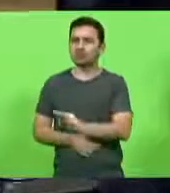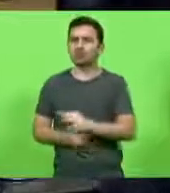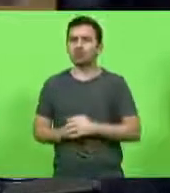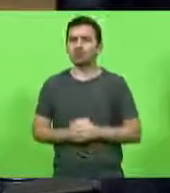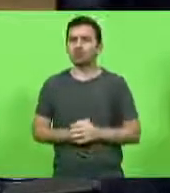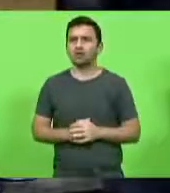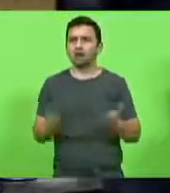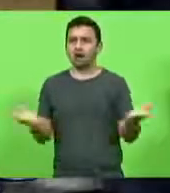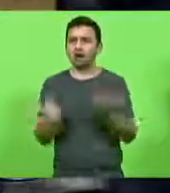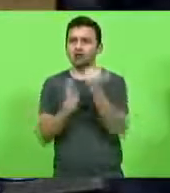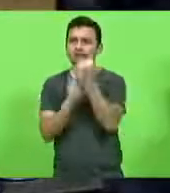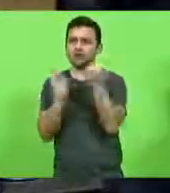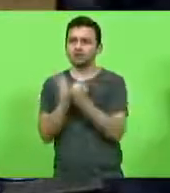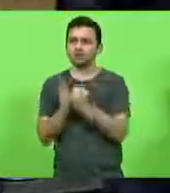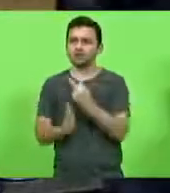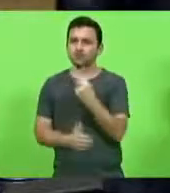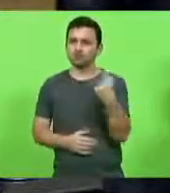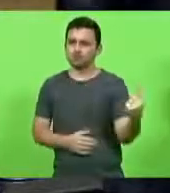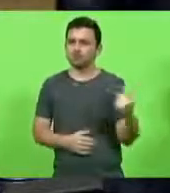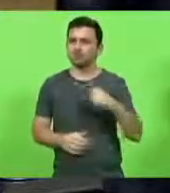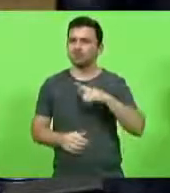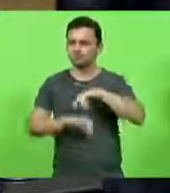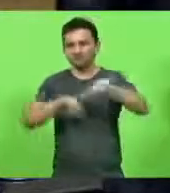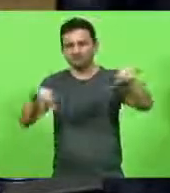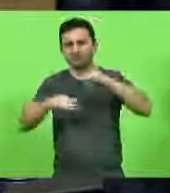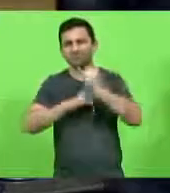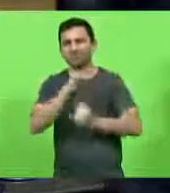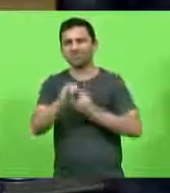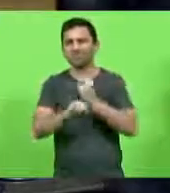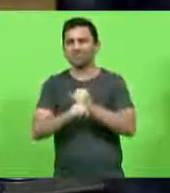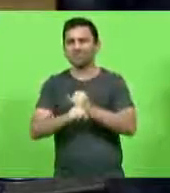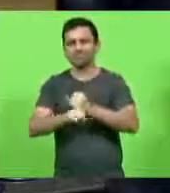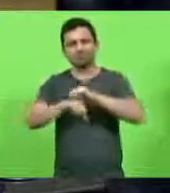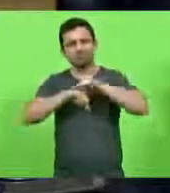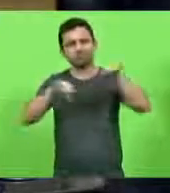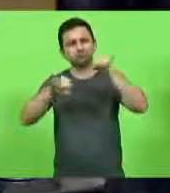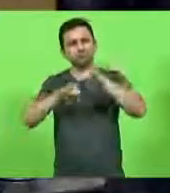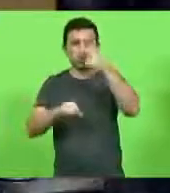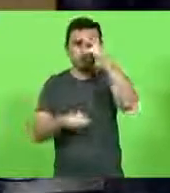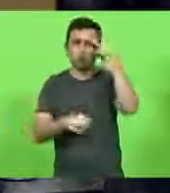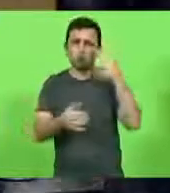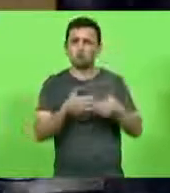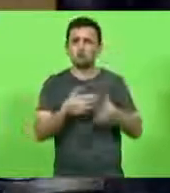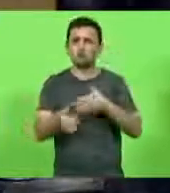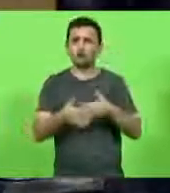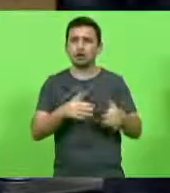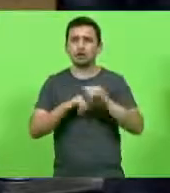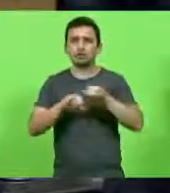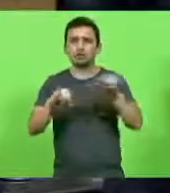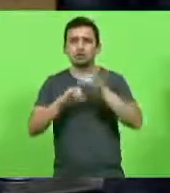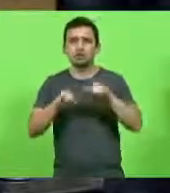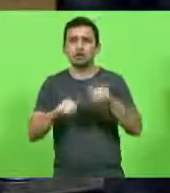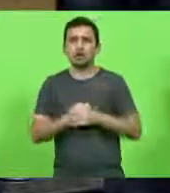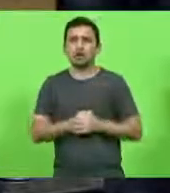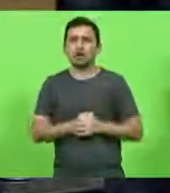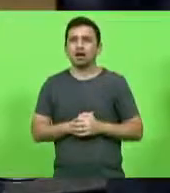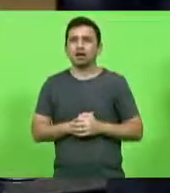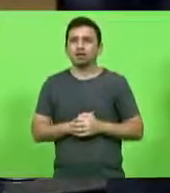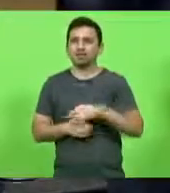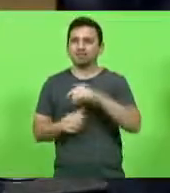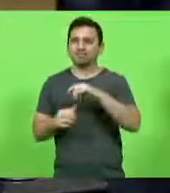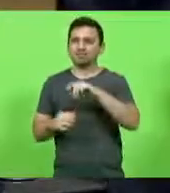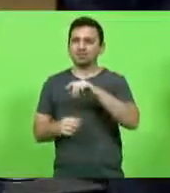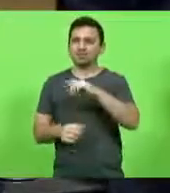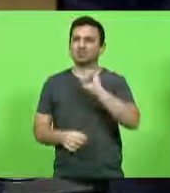Nós estamos no século XXI, as plataformas digitais dão a amplitude, a voz de qualquer indivíduo, e tem gente que defende tanta coisa doida, pichar,